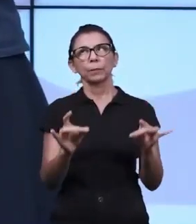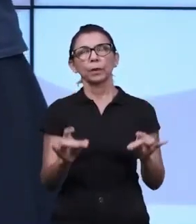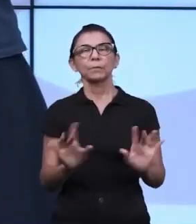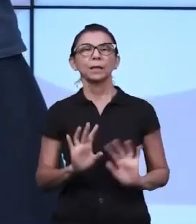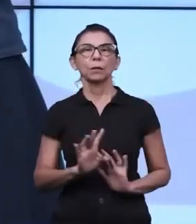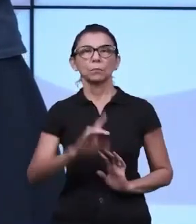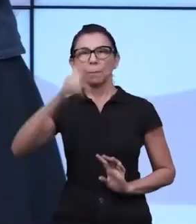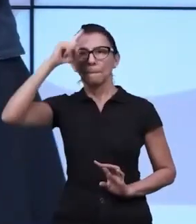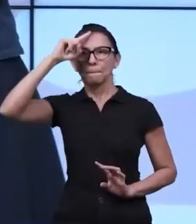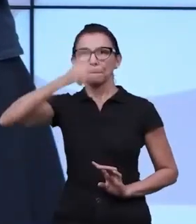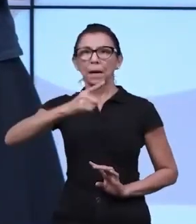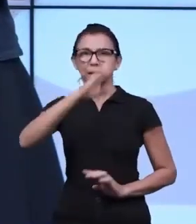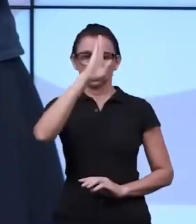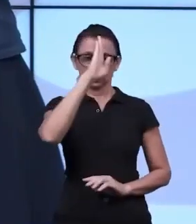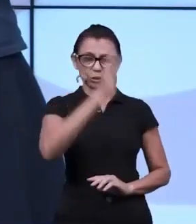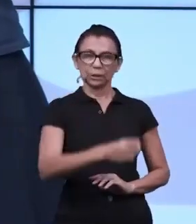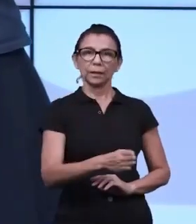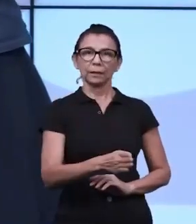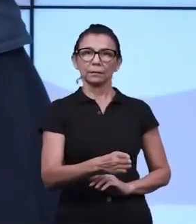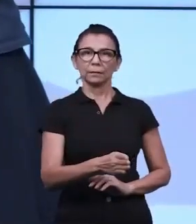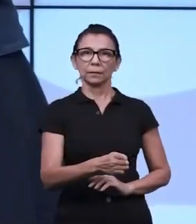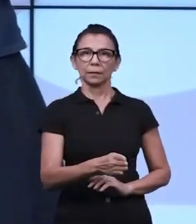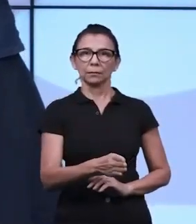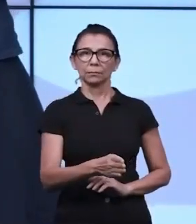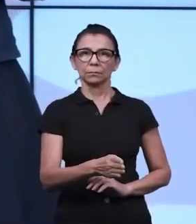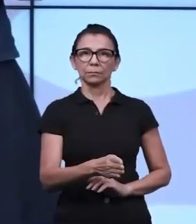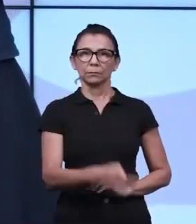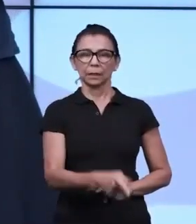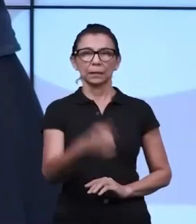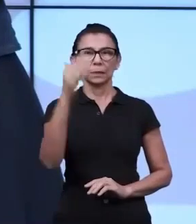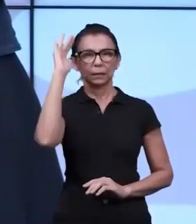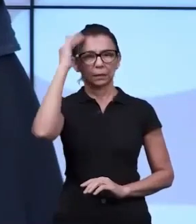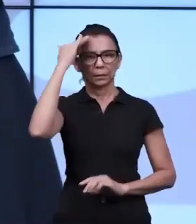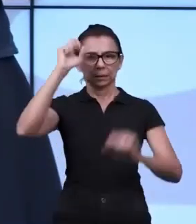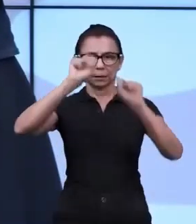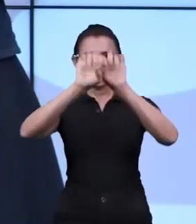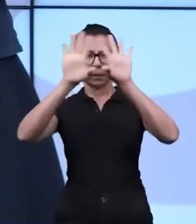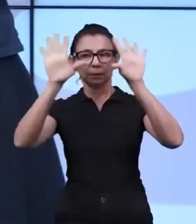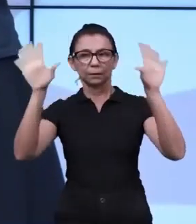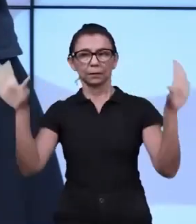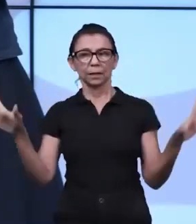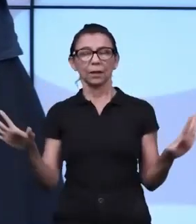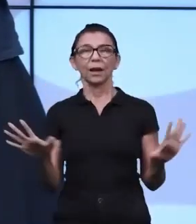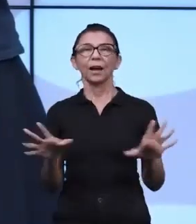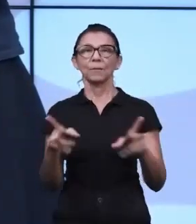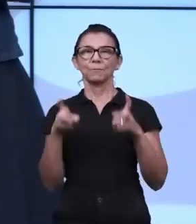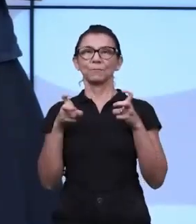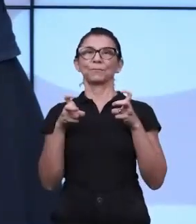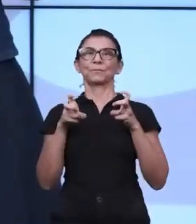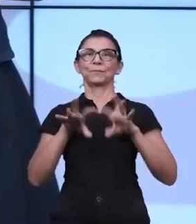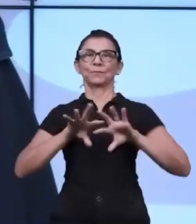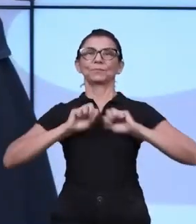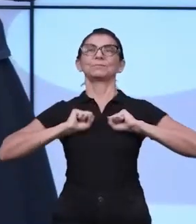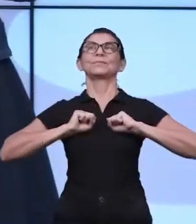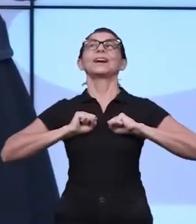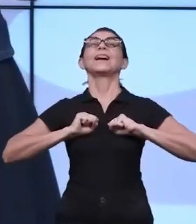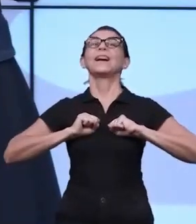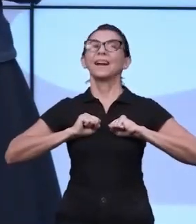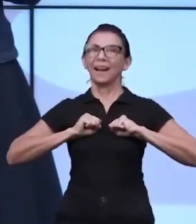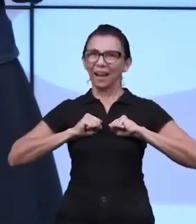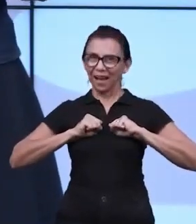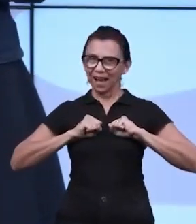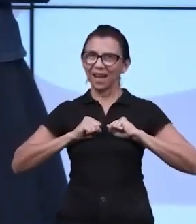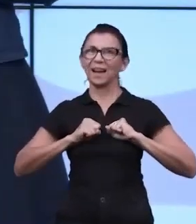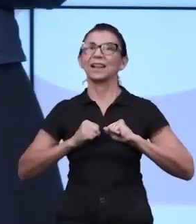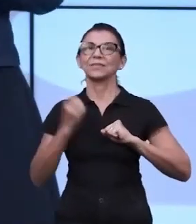ordem clara, objetiva, mas que ela entenda, que faça sentido para ela e aí sim ela vai ter maior facilidade para cumprir